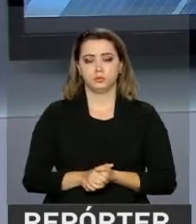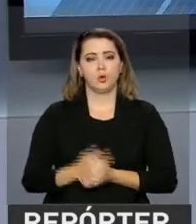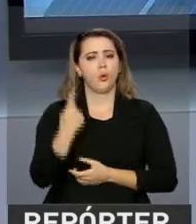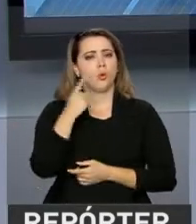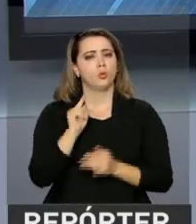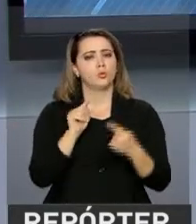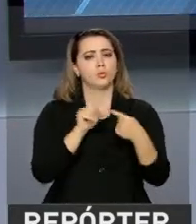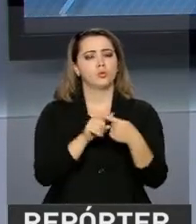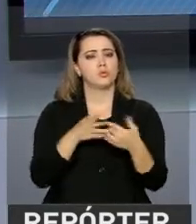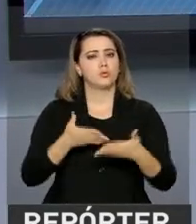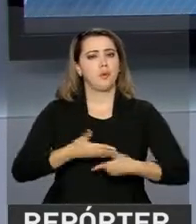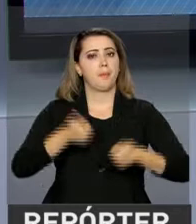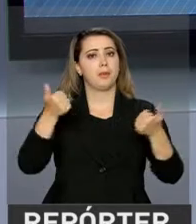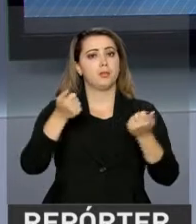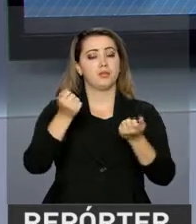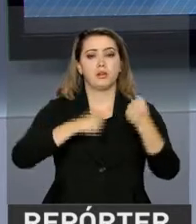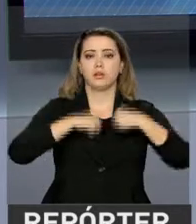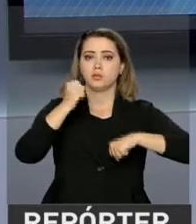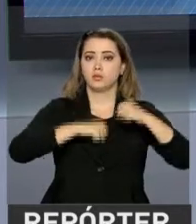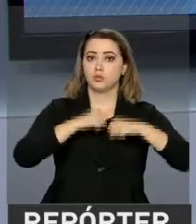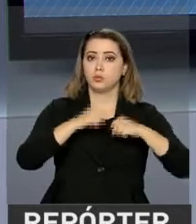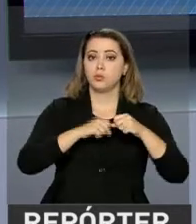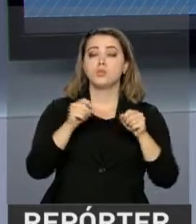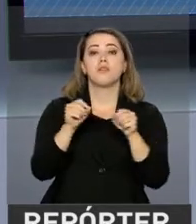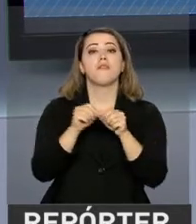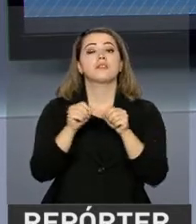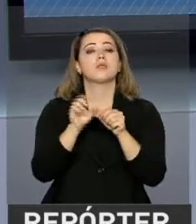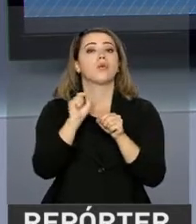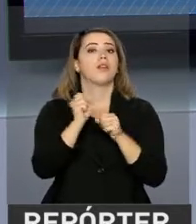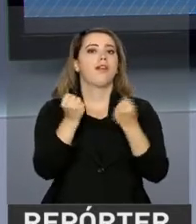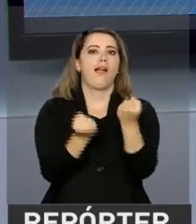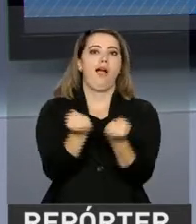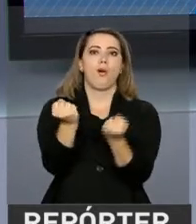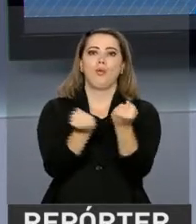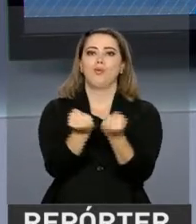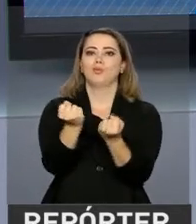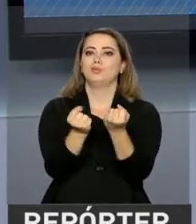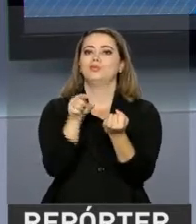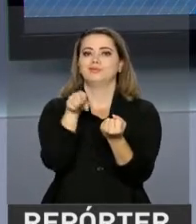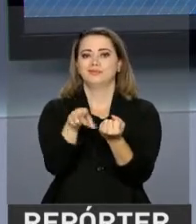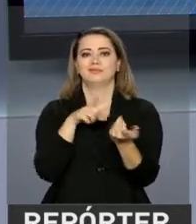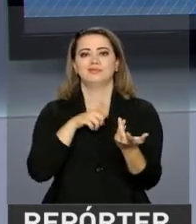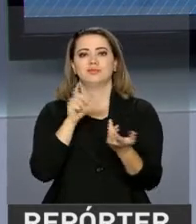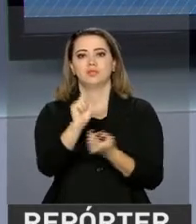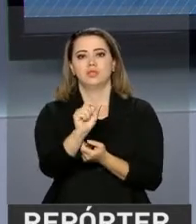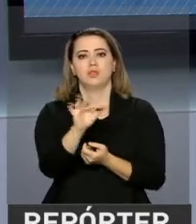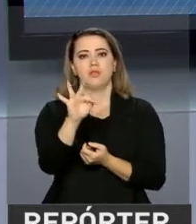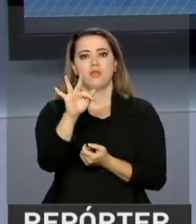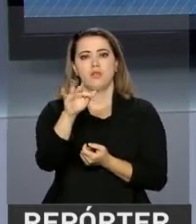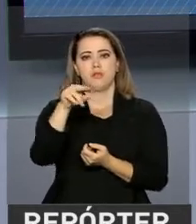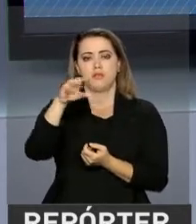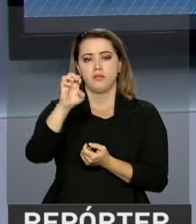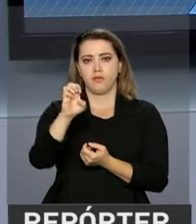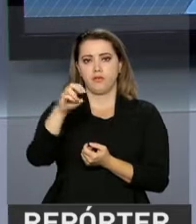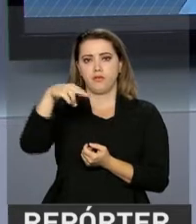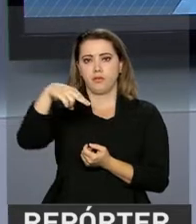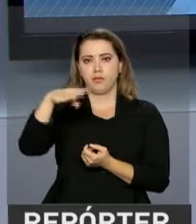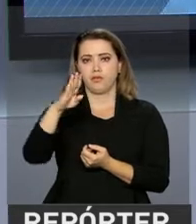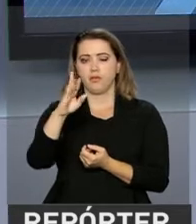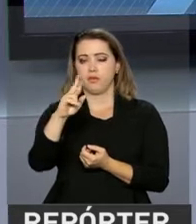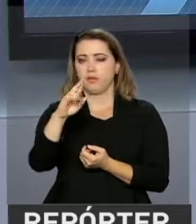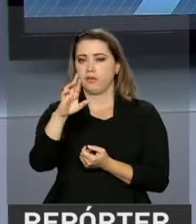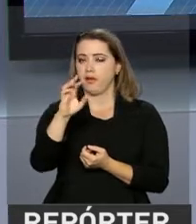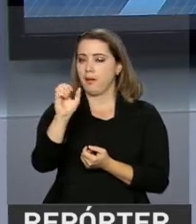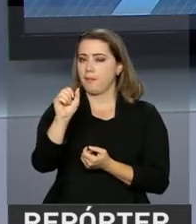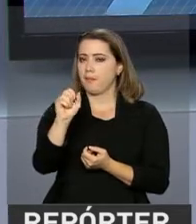índice da indústria foi a produção de veículos. Sobre esse assunto, a FENABRAVE, Federação Nacional da Distribuição de Veículos